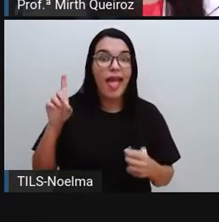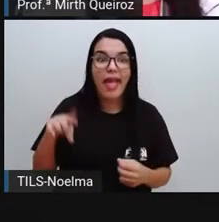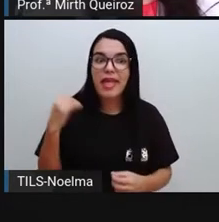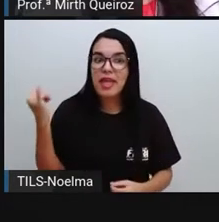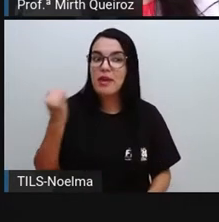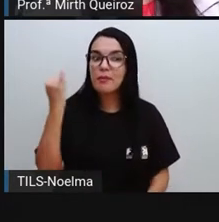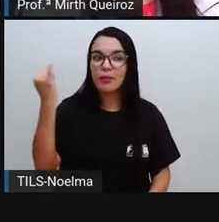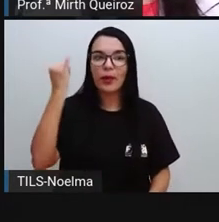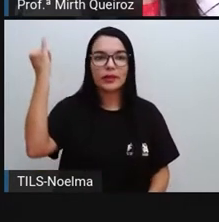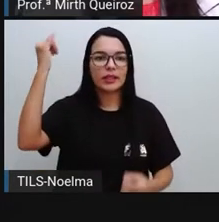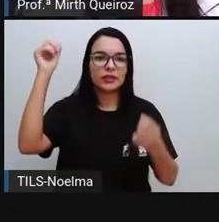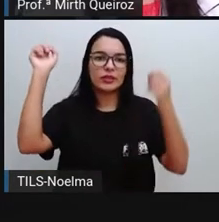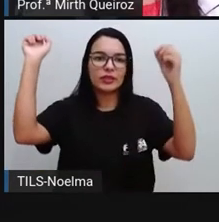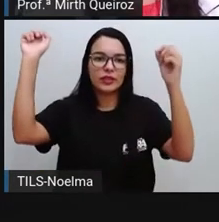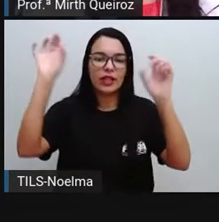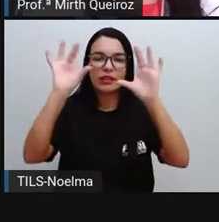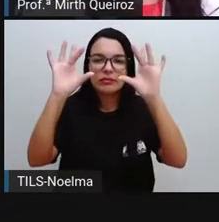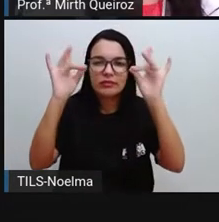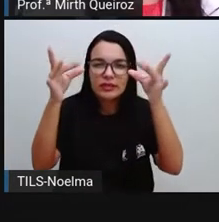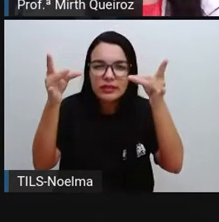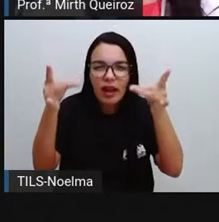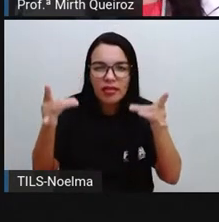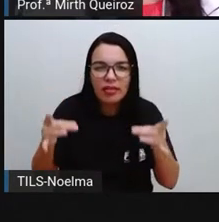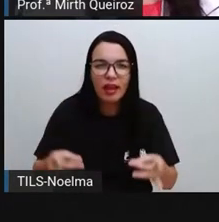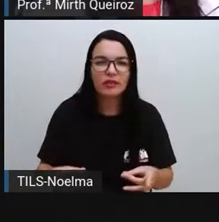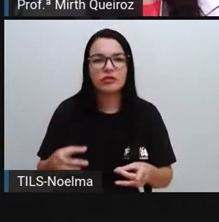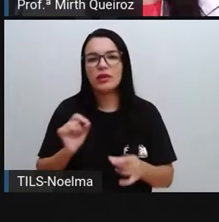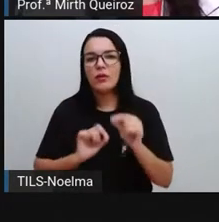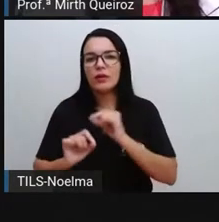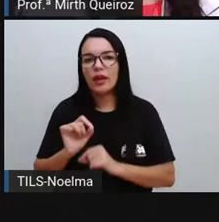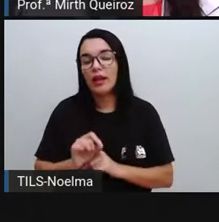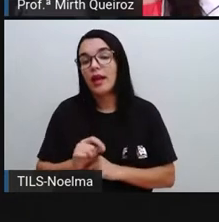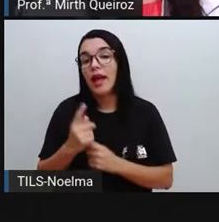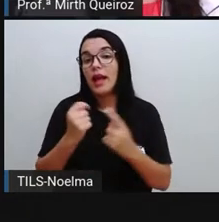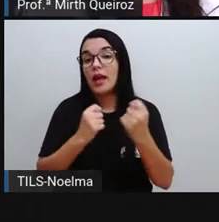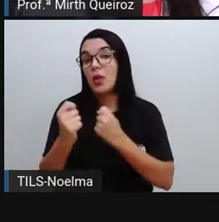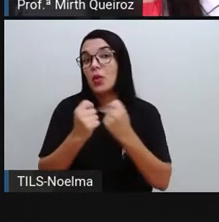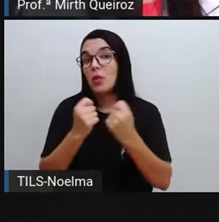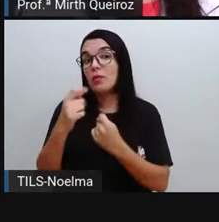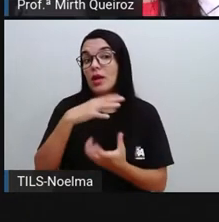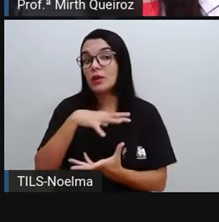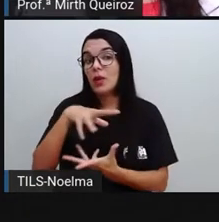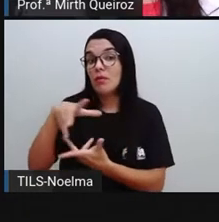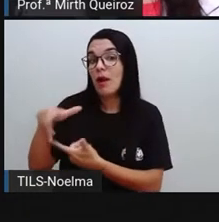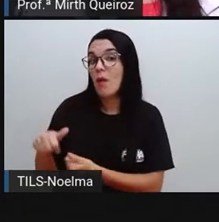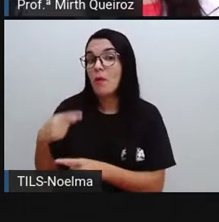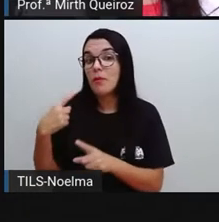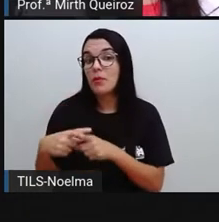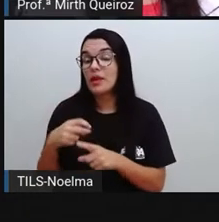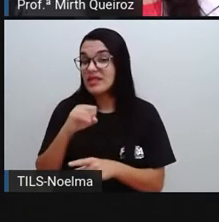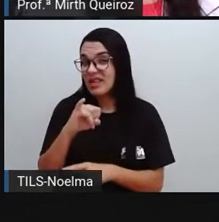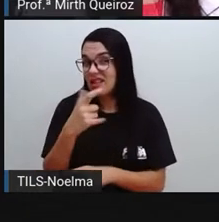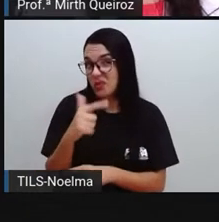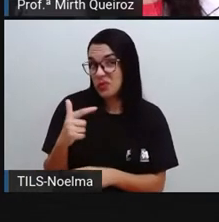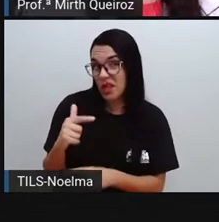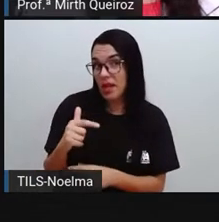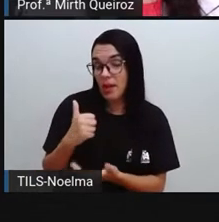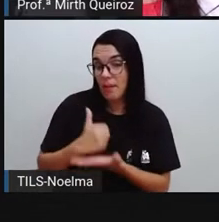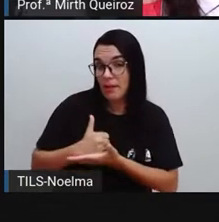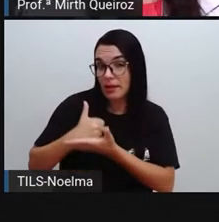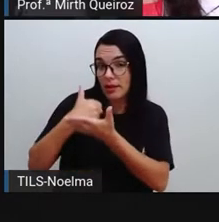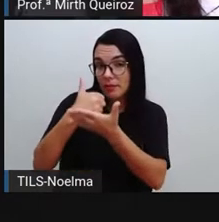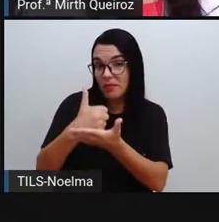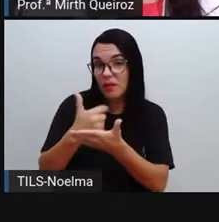isso em uma outra aula que a gente teve sobre a matéria-prima, né? Pois, se não houvesse a matéria-prima, não teria